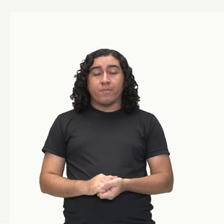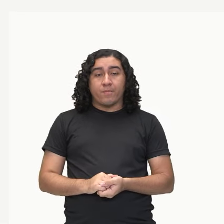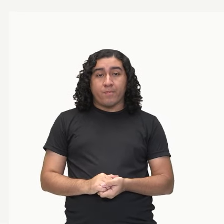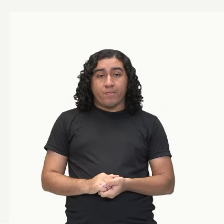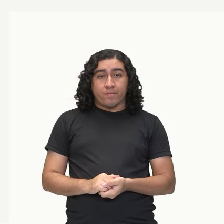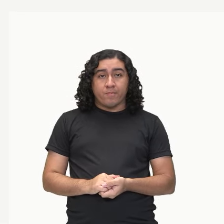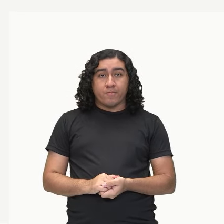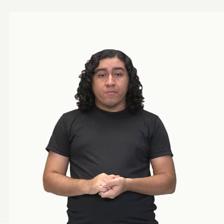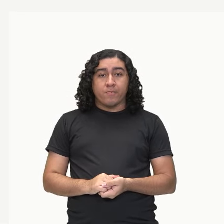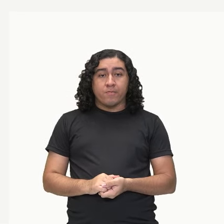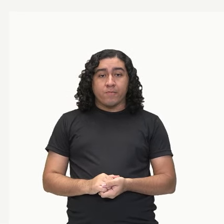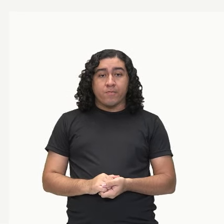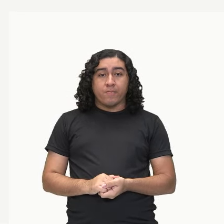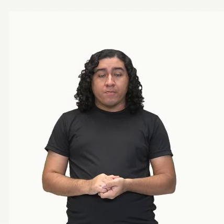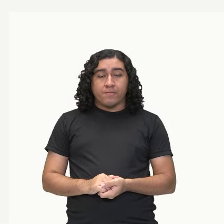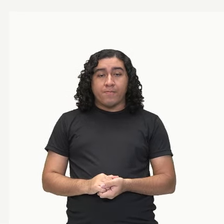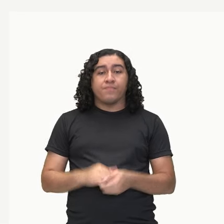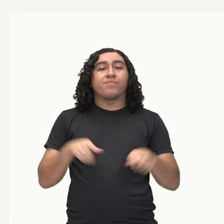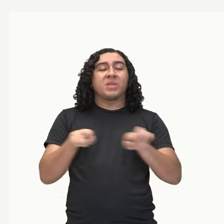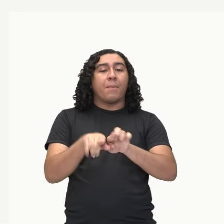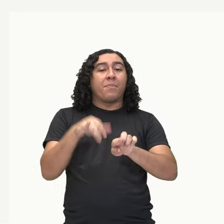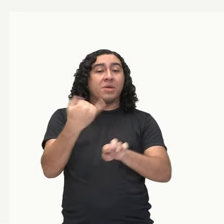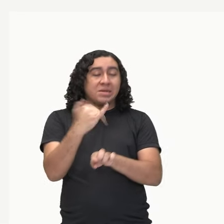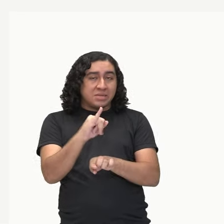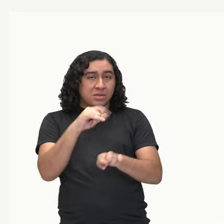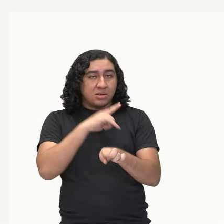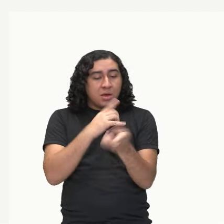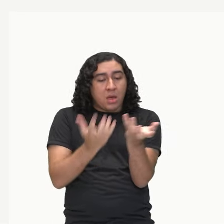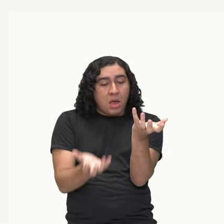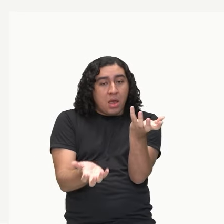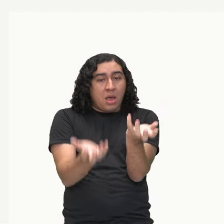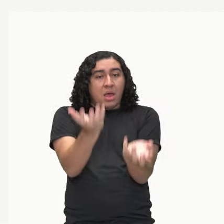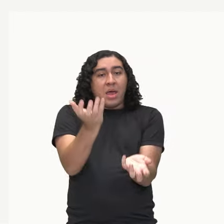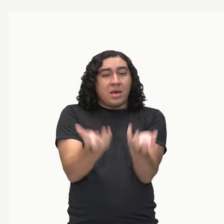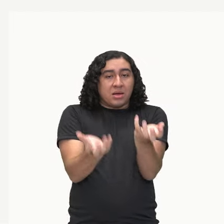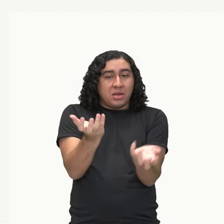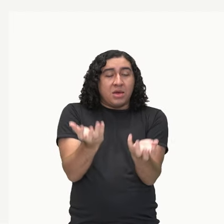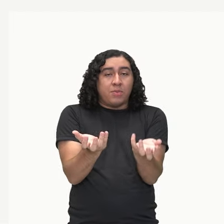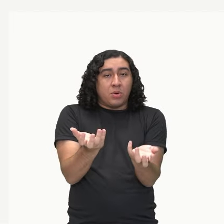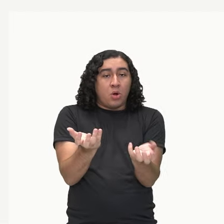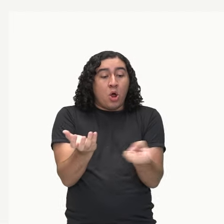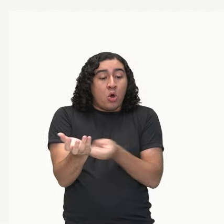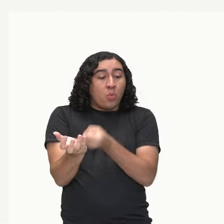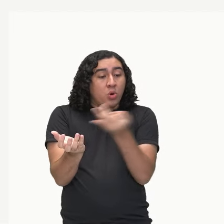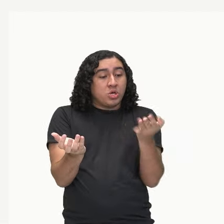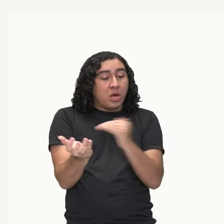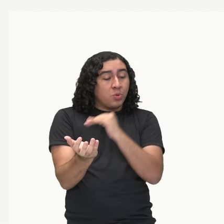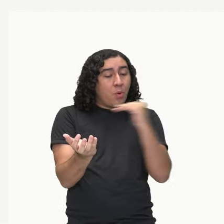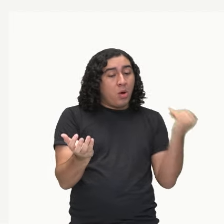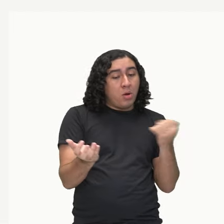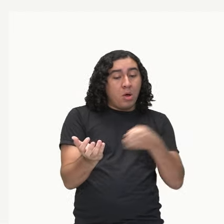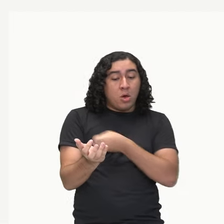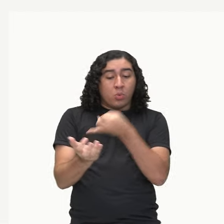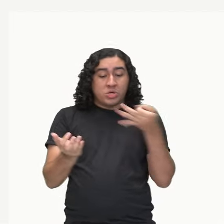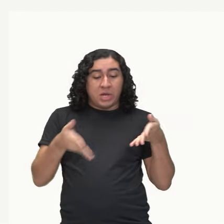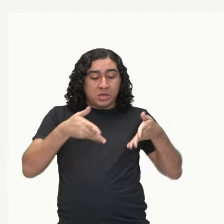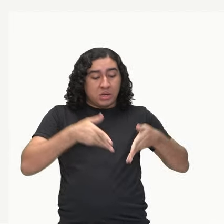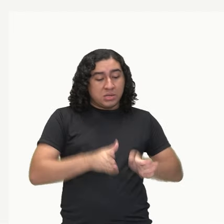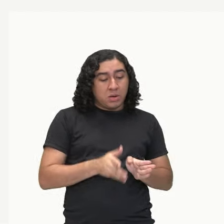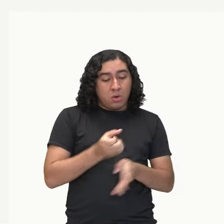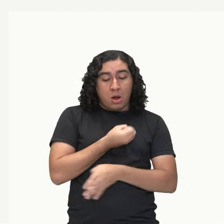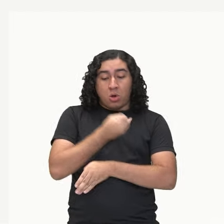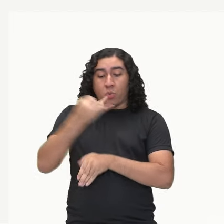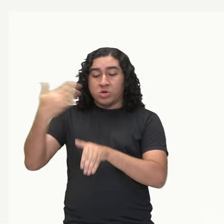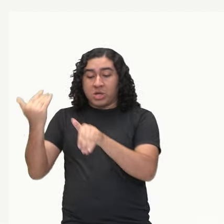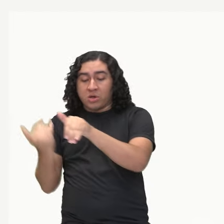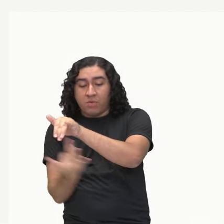existe um equilíbrio entre natalidade e imigração, mortalidade e imigração. Quando tem ali a